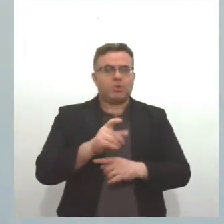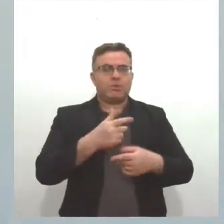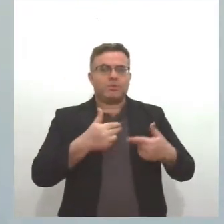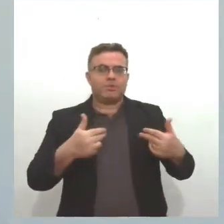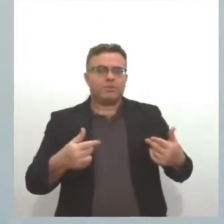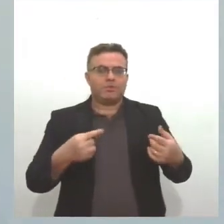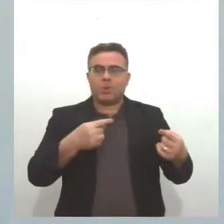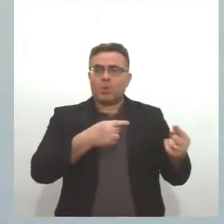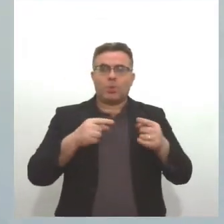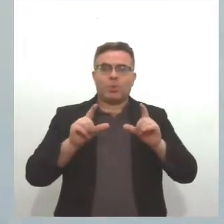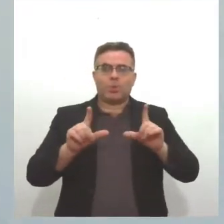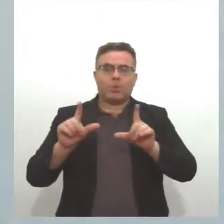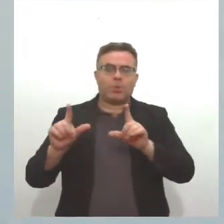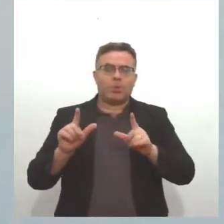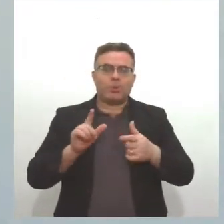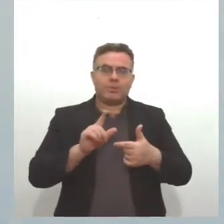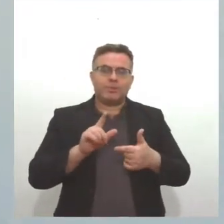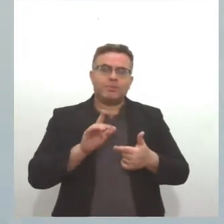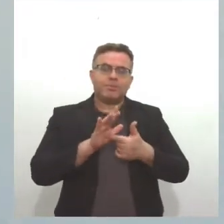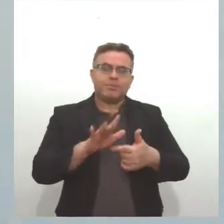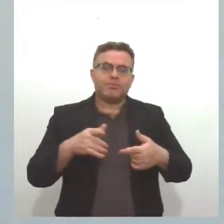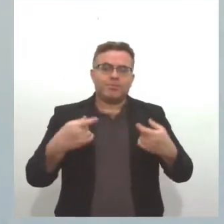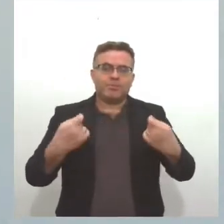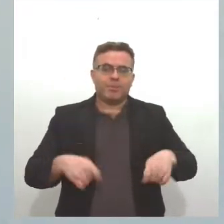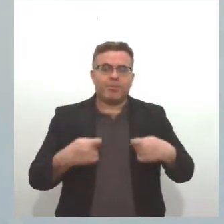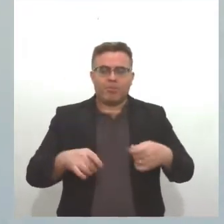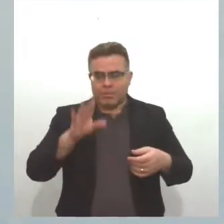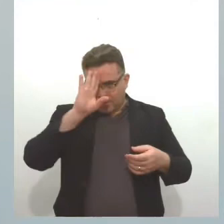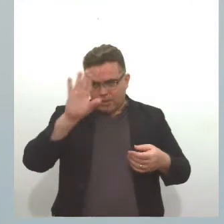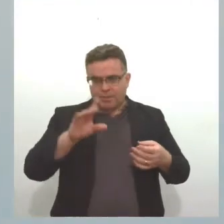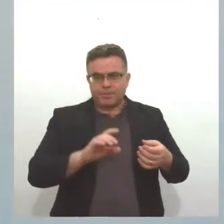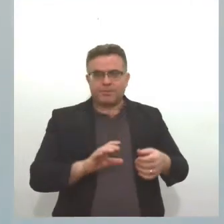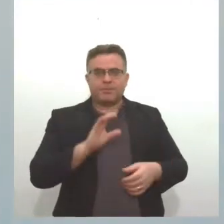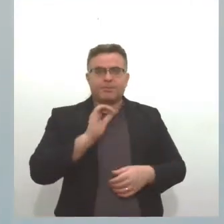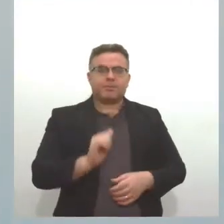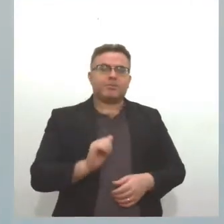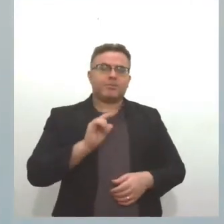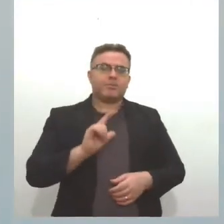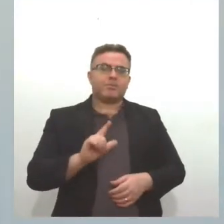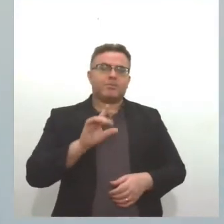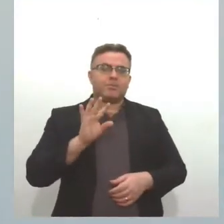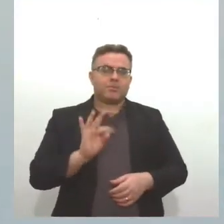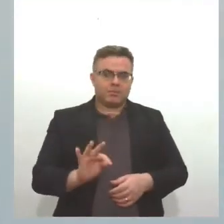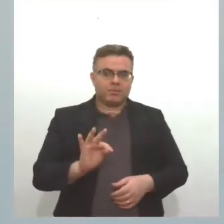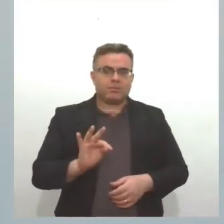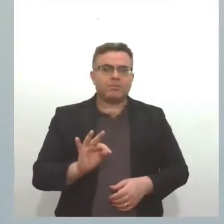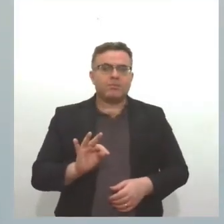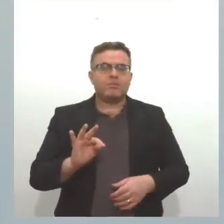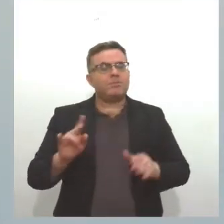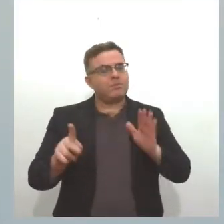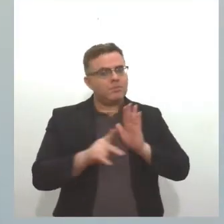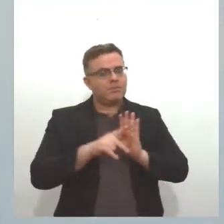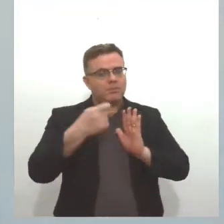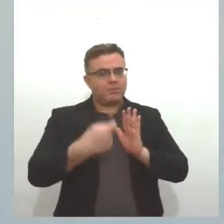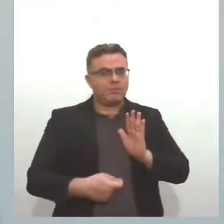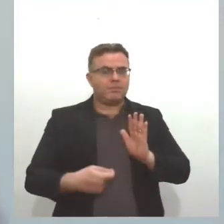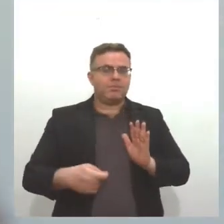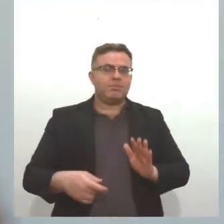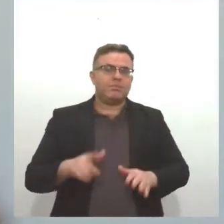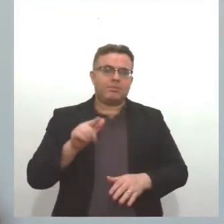de advertência e principalmente a ART, que é a Notação de Responsabilidade Técnica do Projeto de Gás.